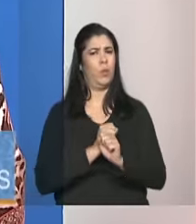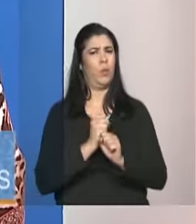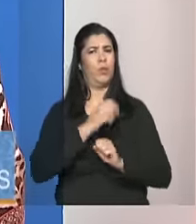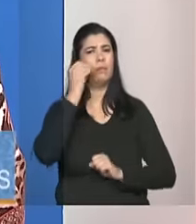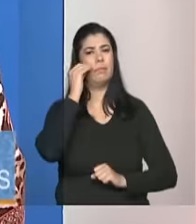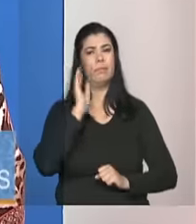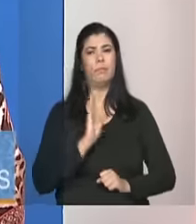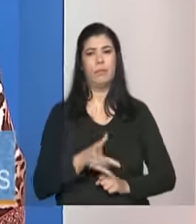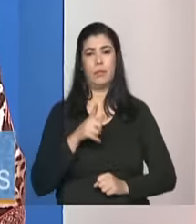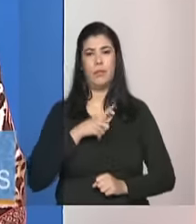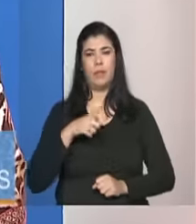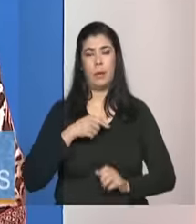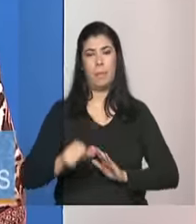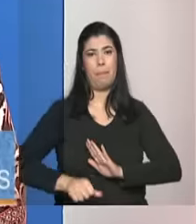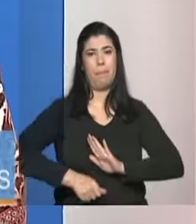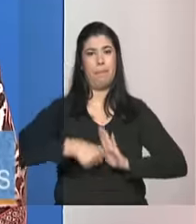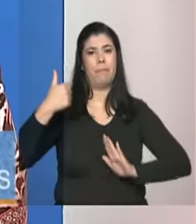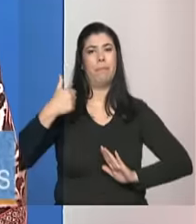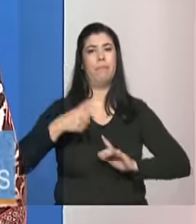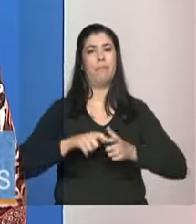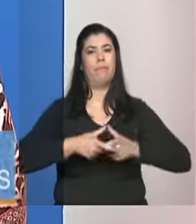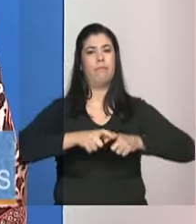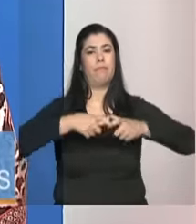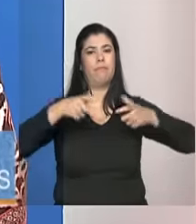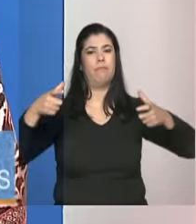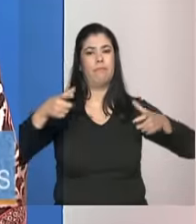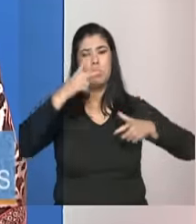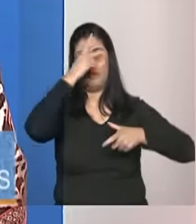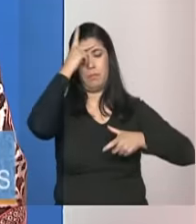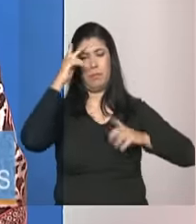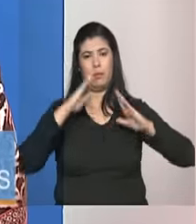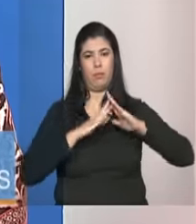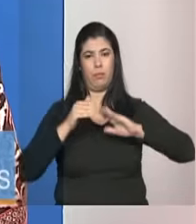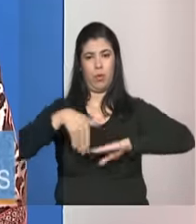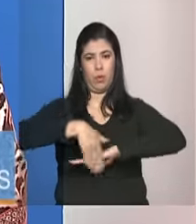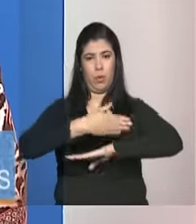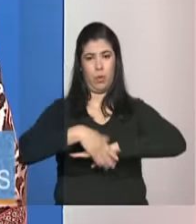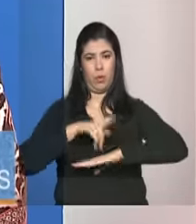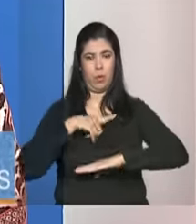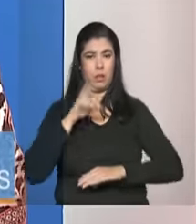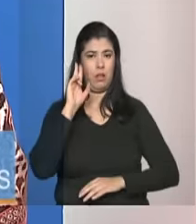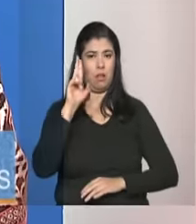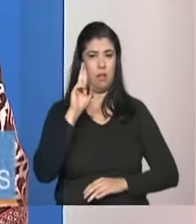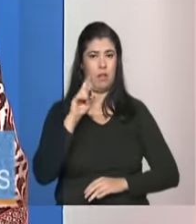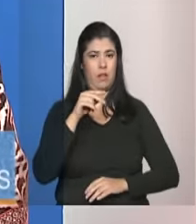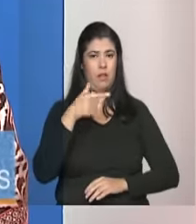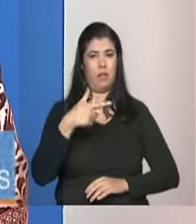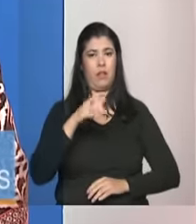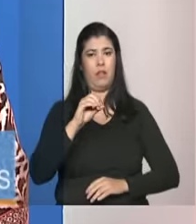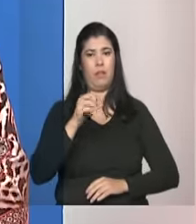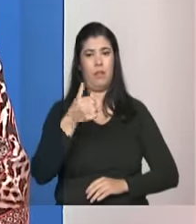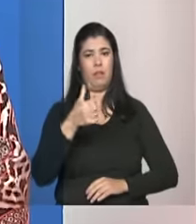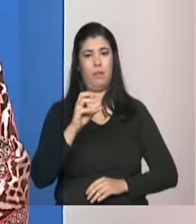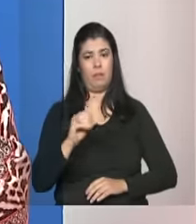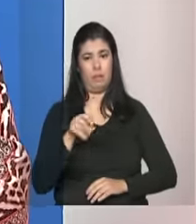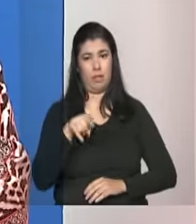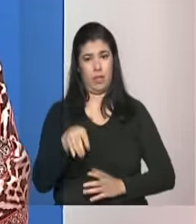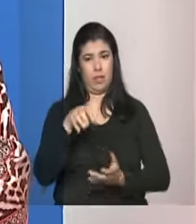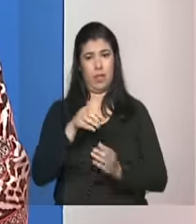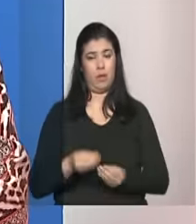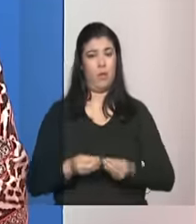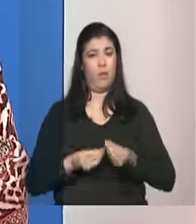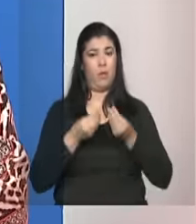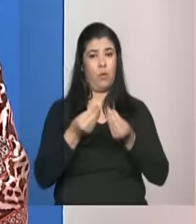primeiras expansões para a população em situação de rua elas estão aí referenciadas em 2010 com oferta de centro pop e